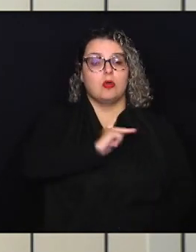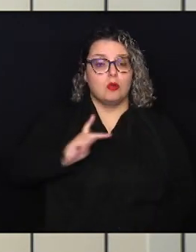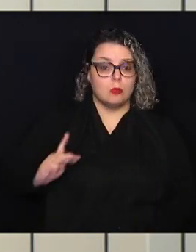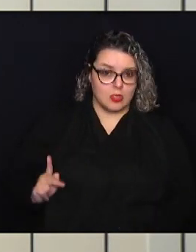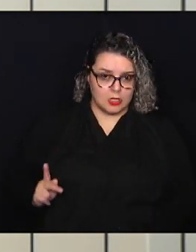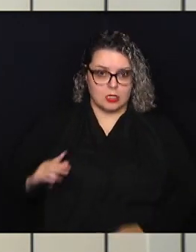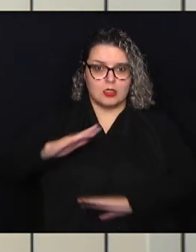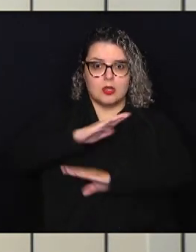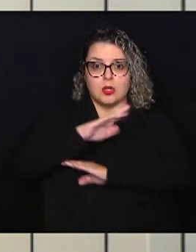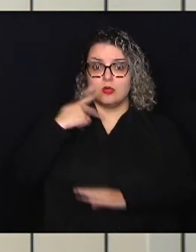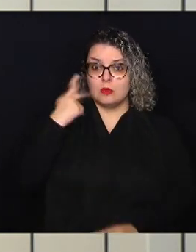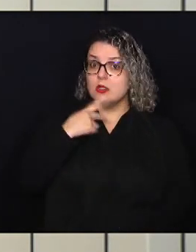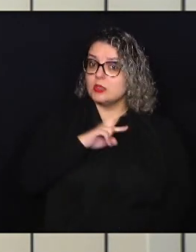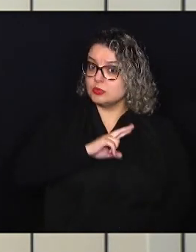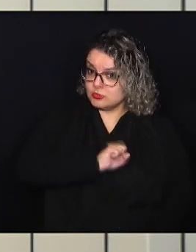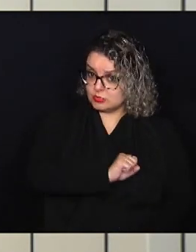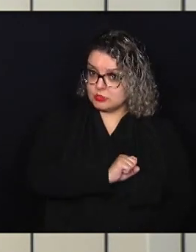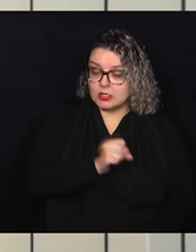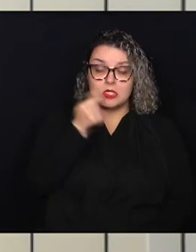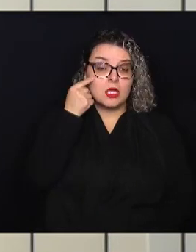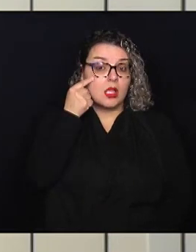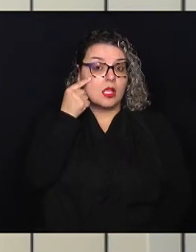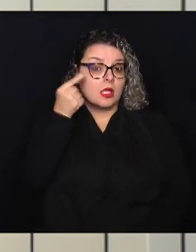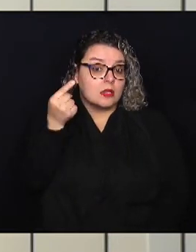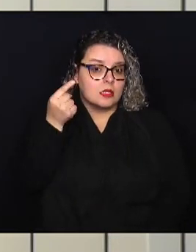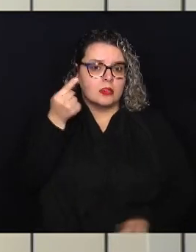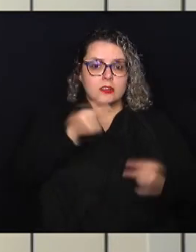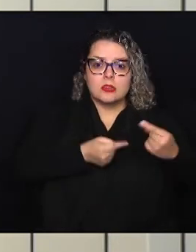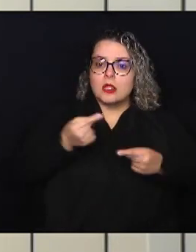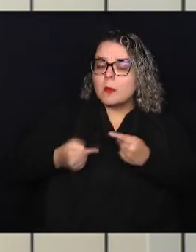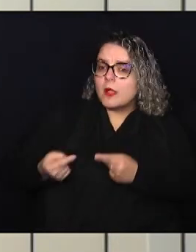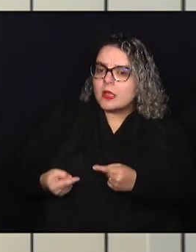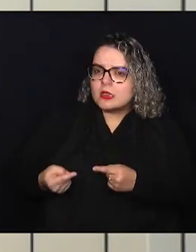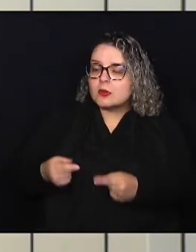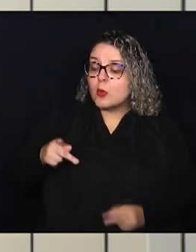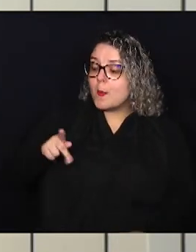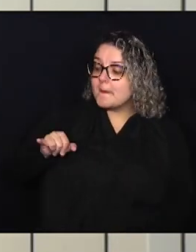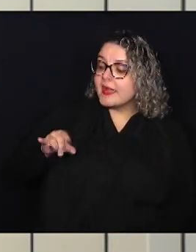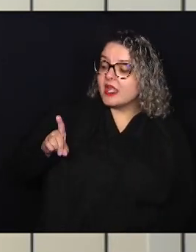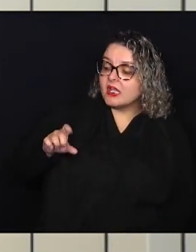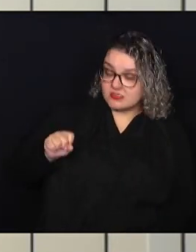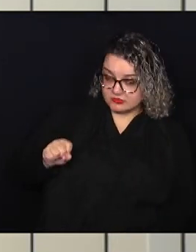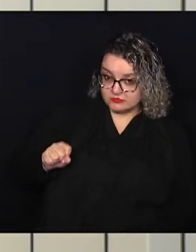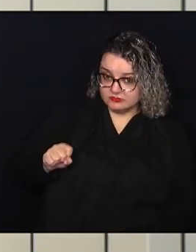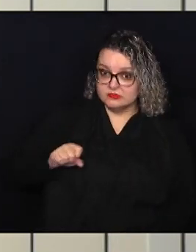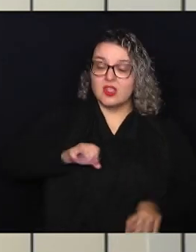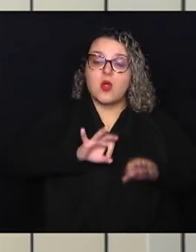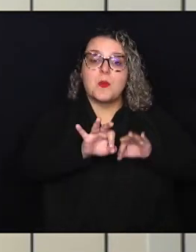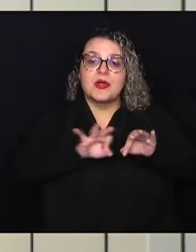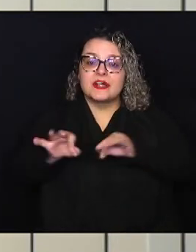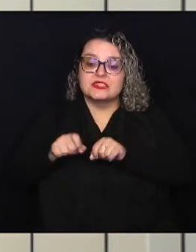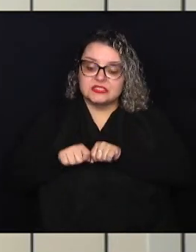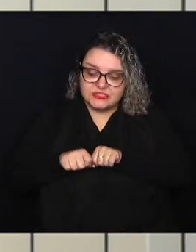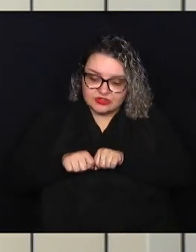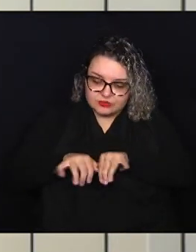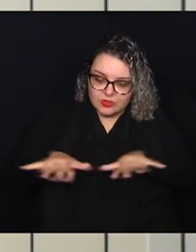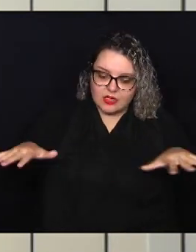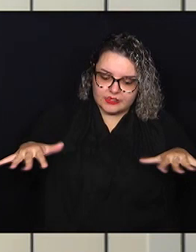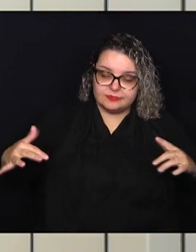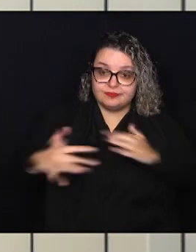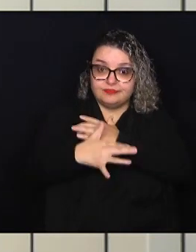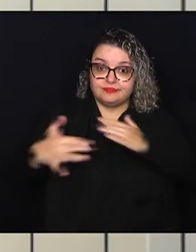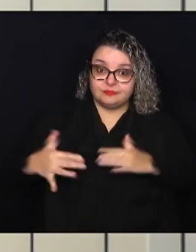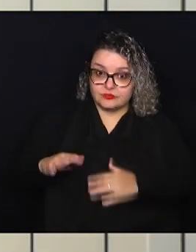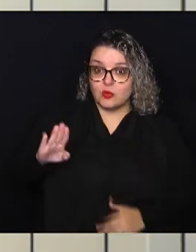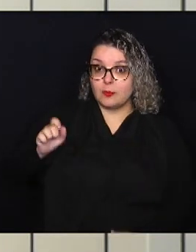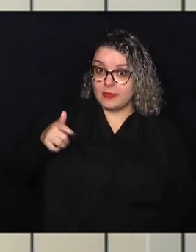Câmara, Luiz Rossini, e a ideia é debater a questão do PIDES. O projeto de ampliação urbana no distrito